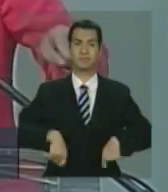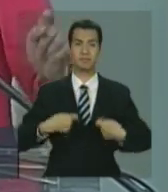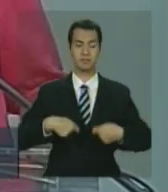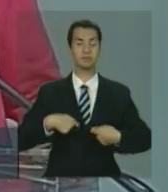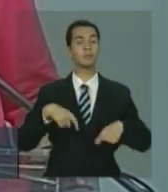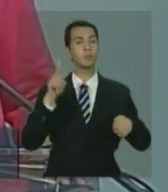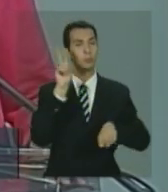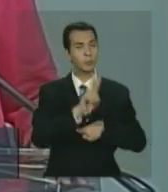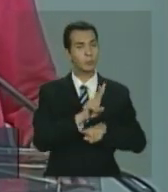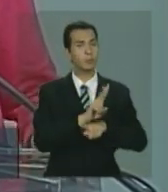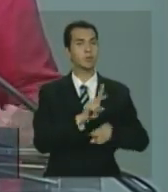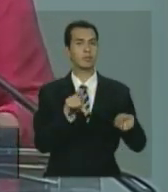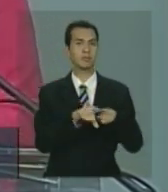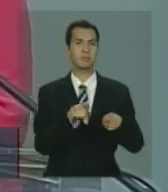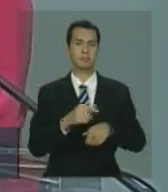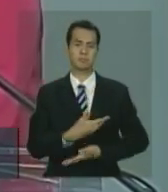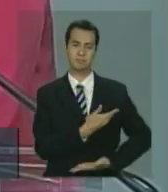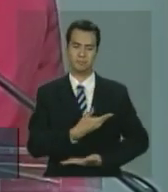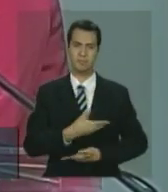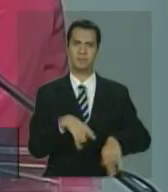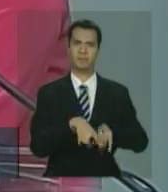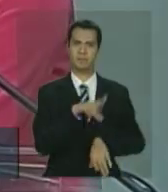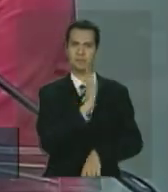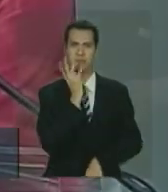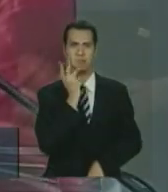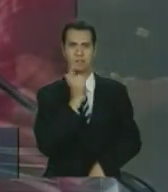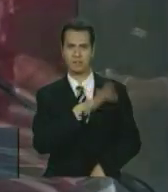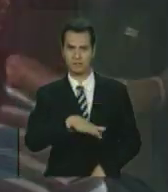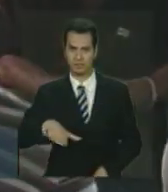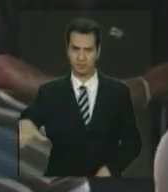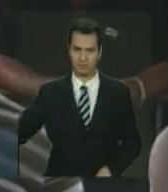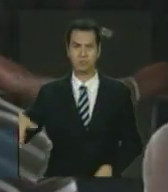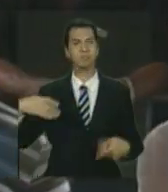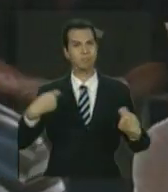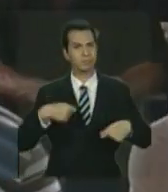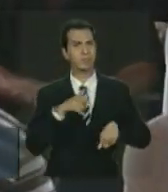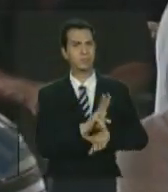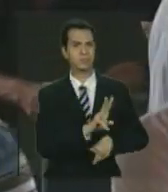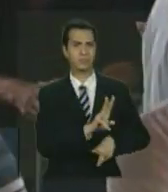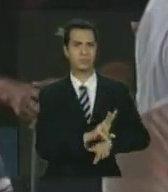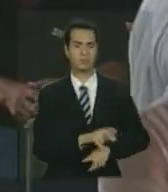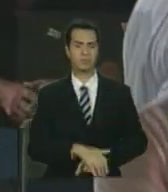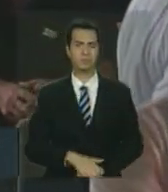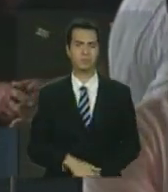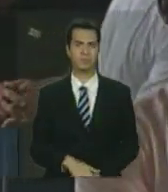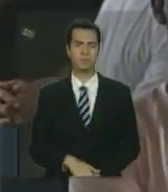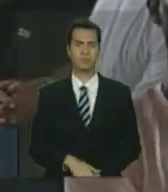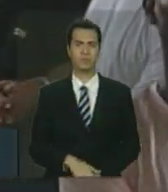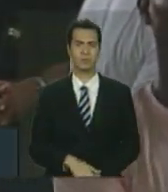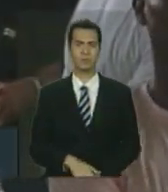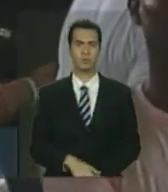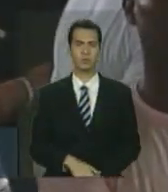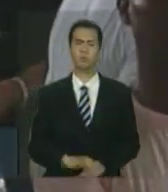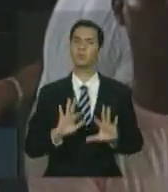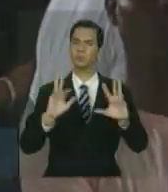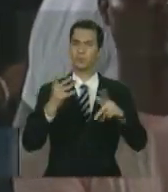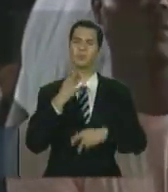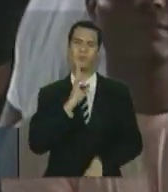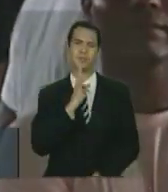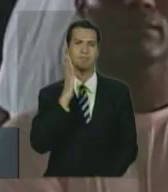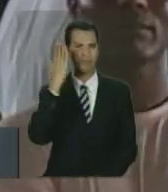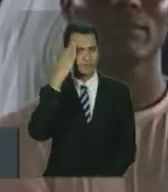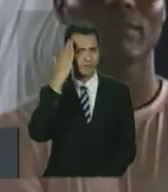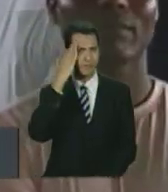bebê e a criança. Todo mundo sabe. E aí quem sabe mais ainda é a mãe.